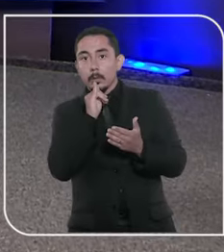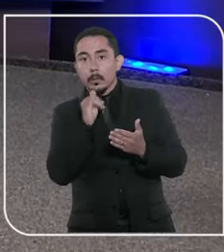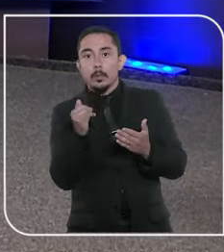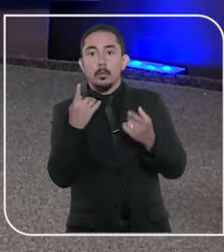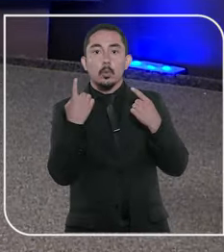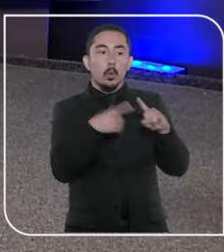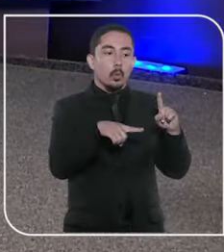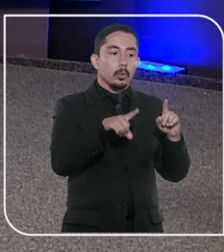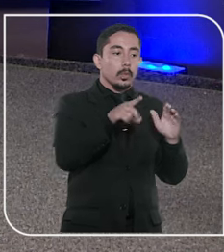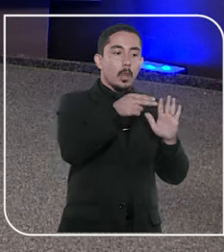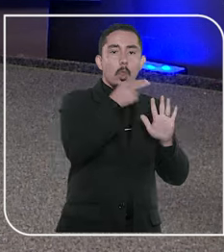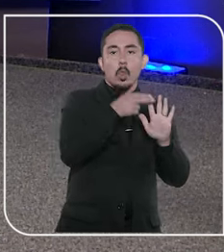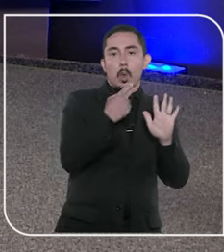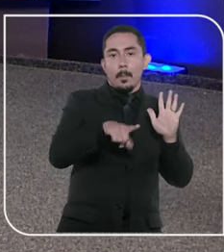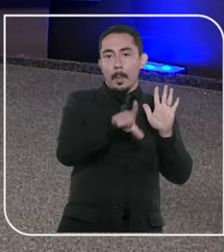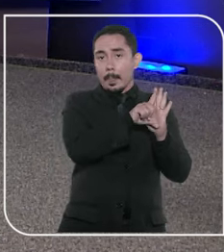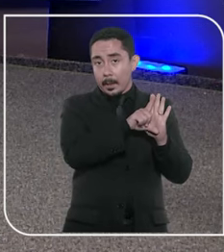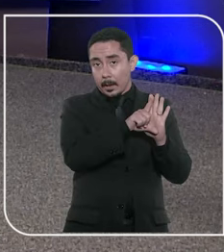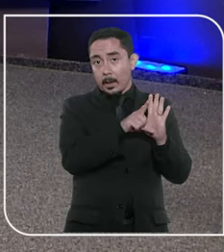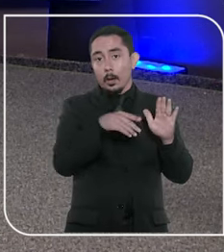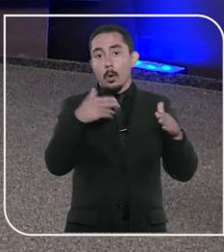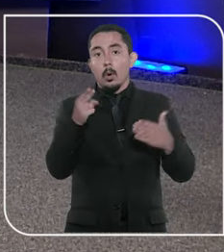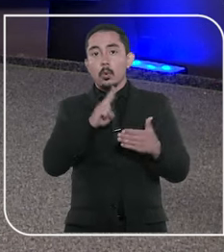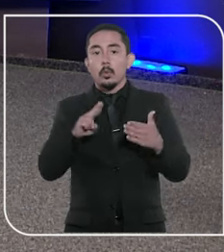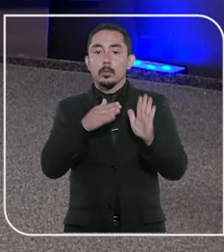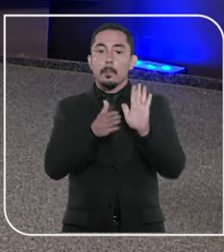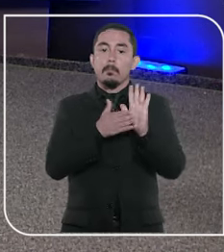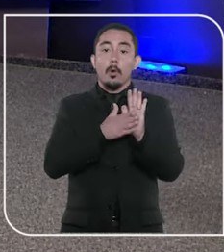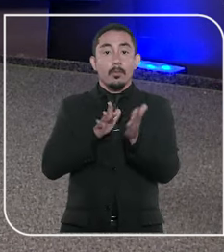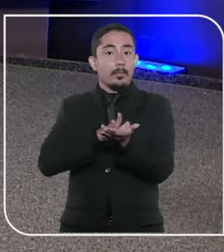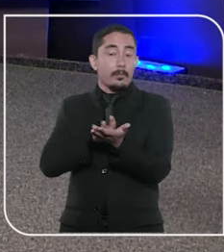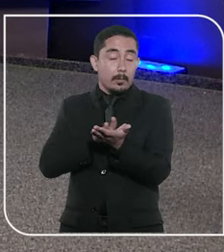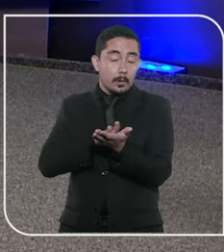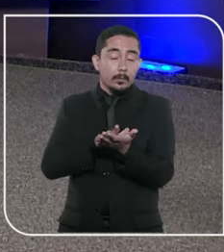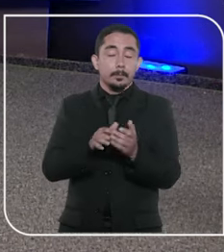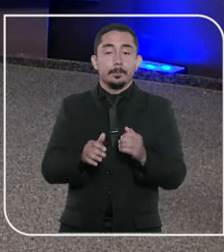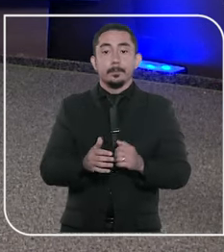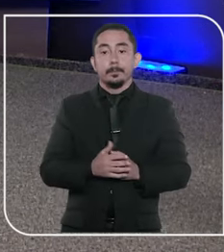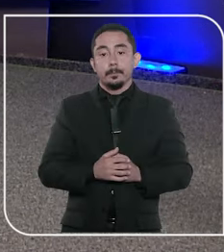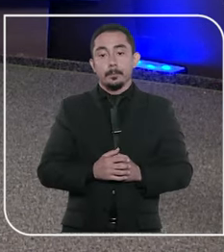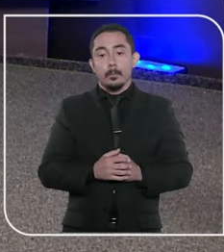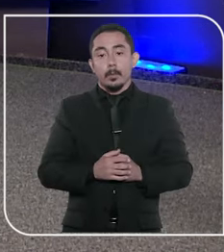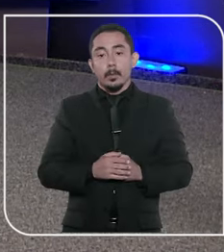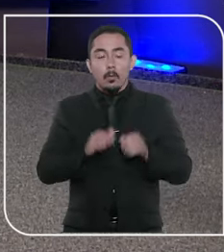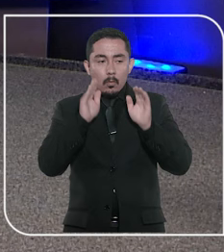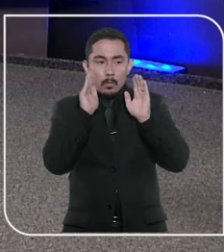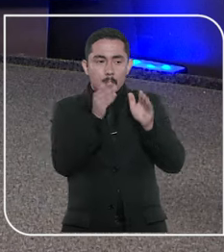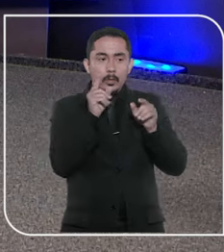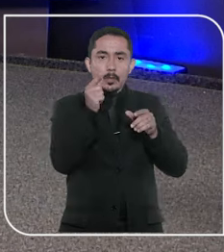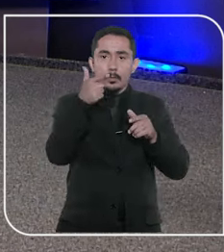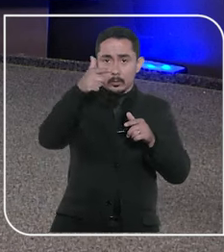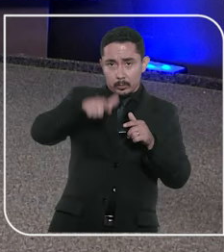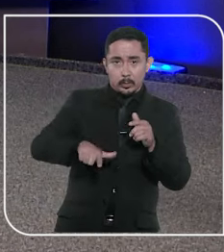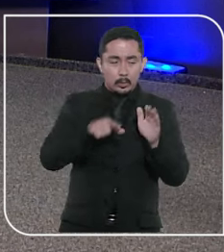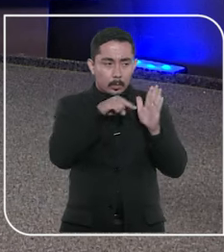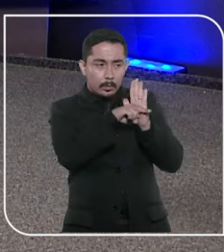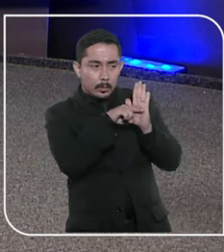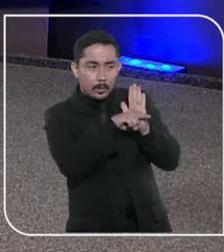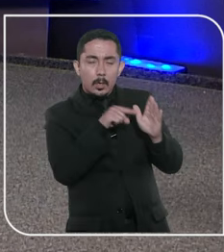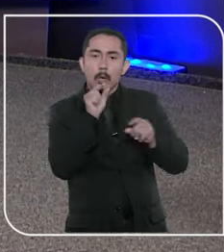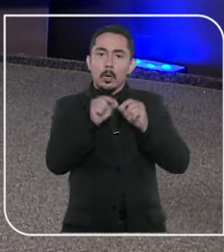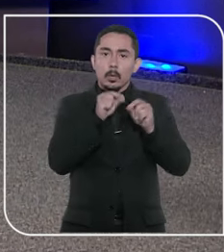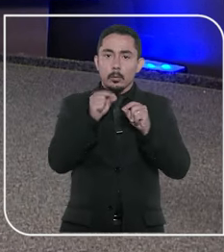original, como violação de normas legais ou uso de provas falsas. O